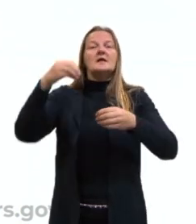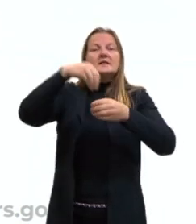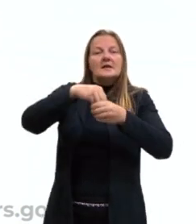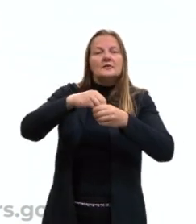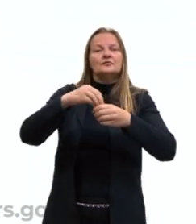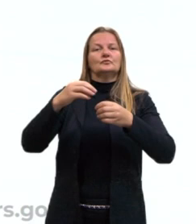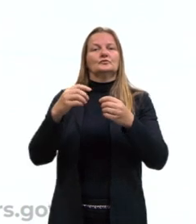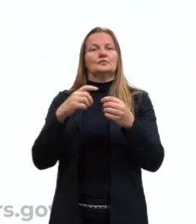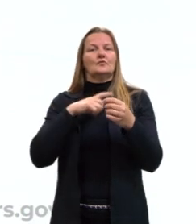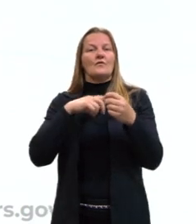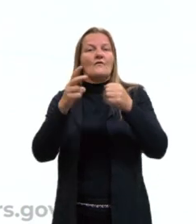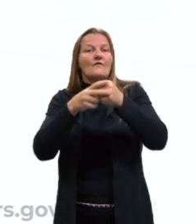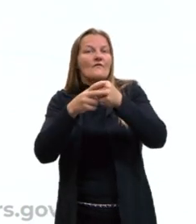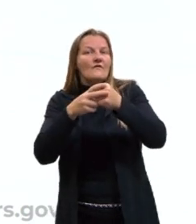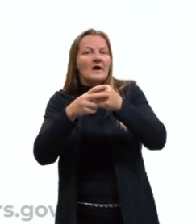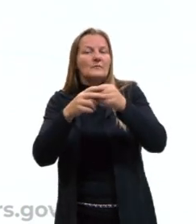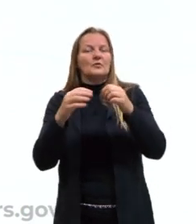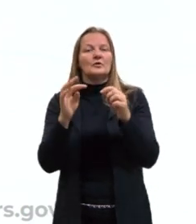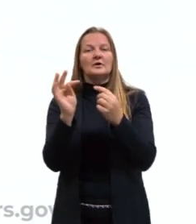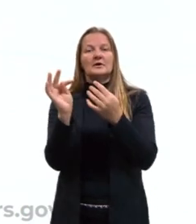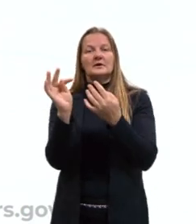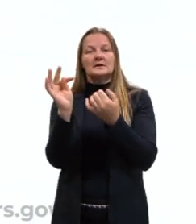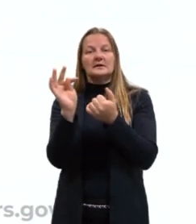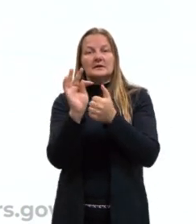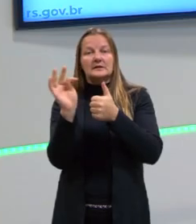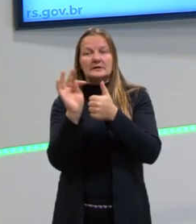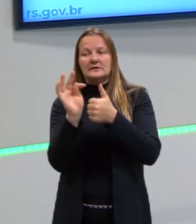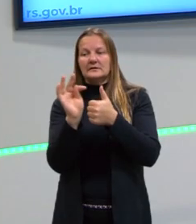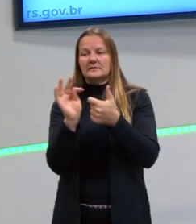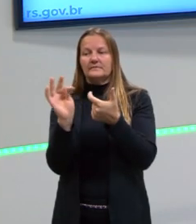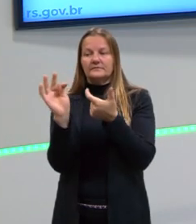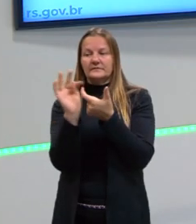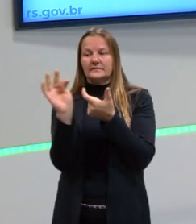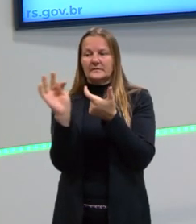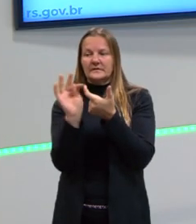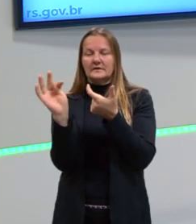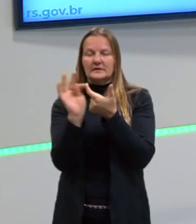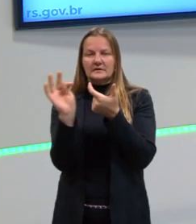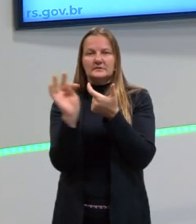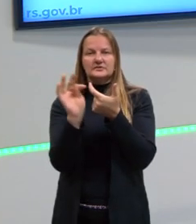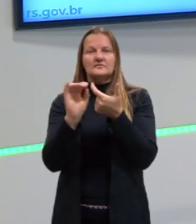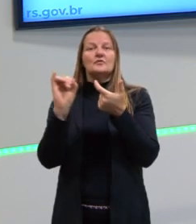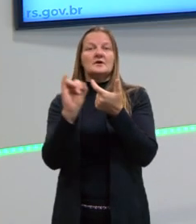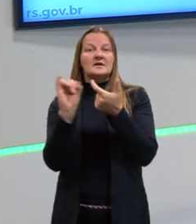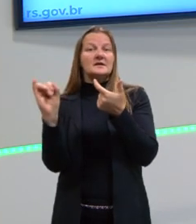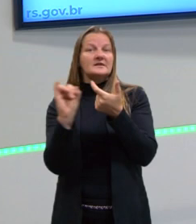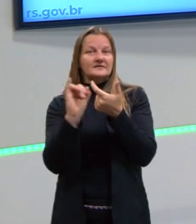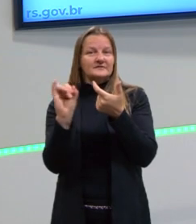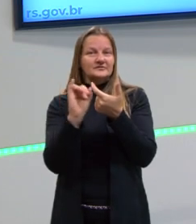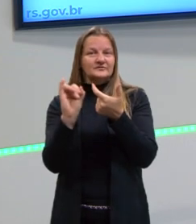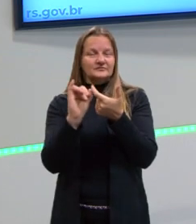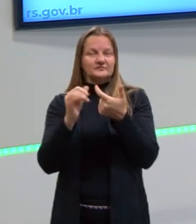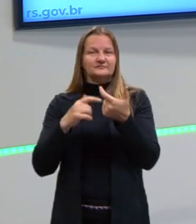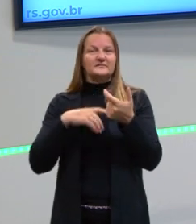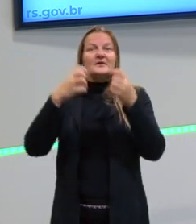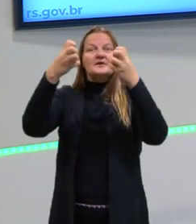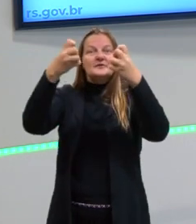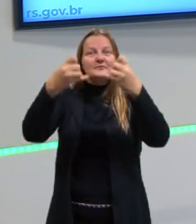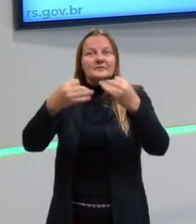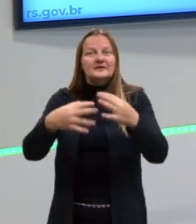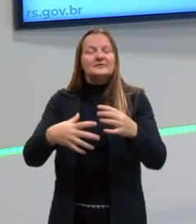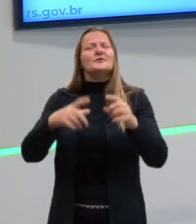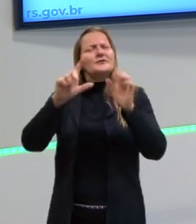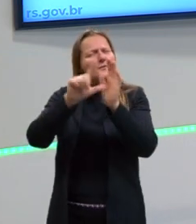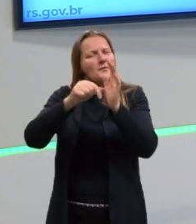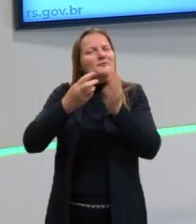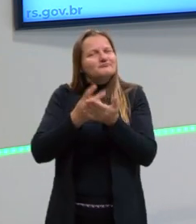ação, a gente tem os que são transitivos e os que são intransitivos. E as explicações maiores sobre isso